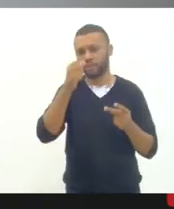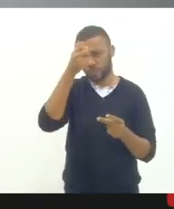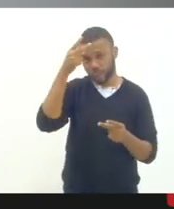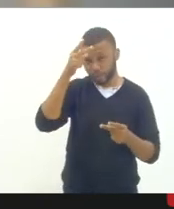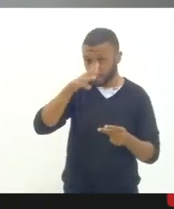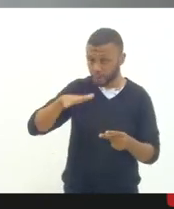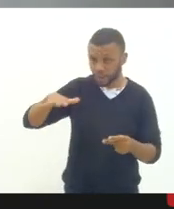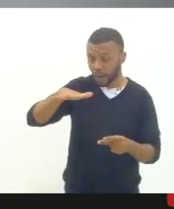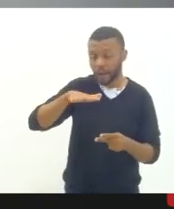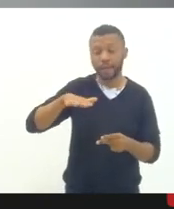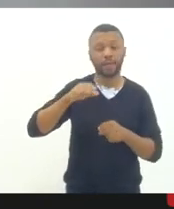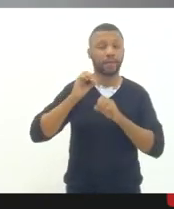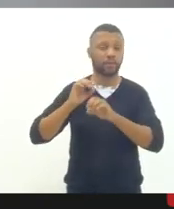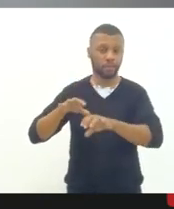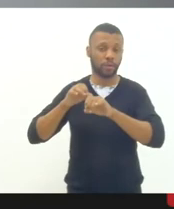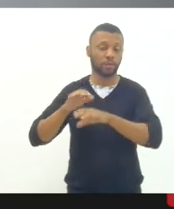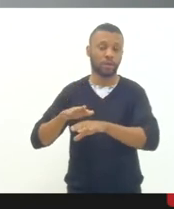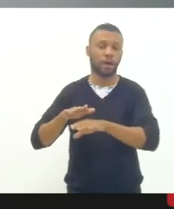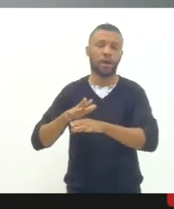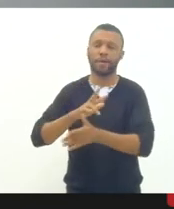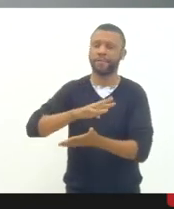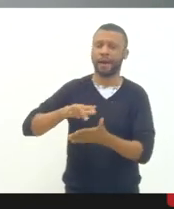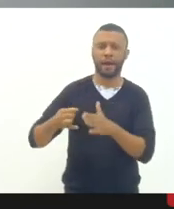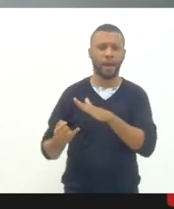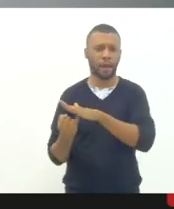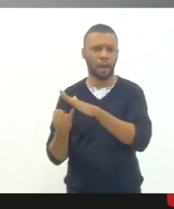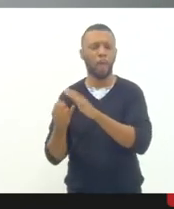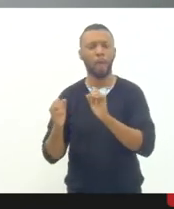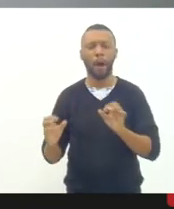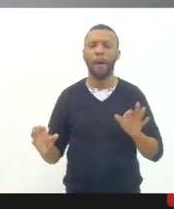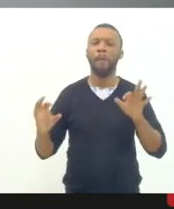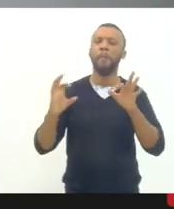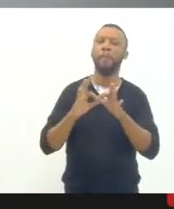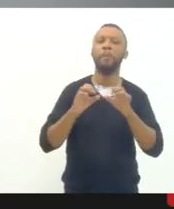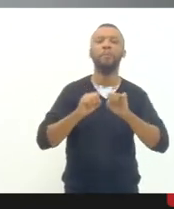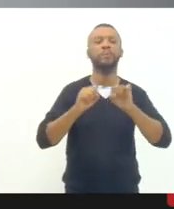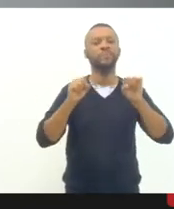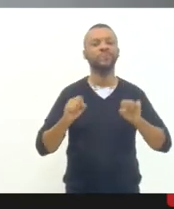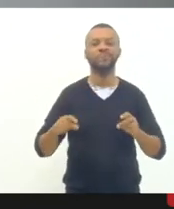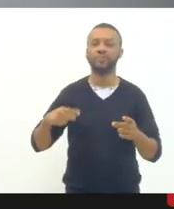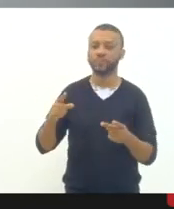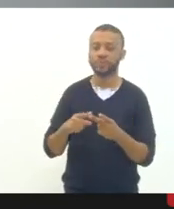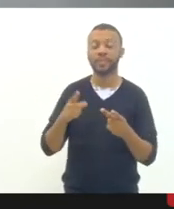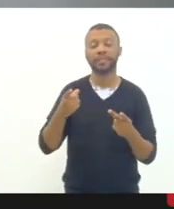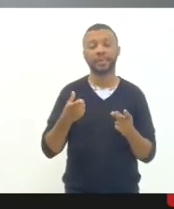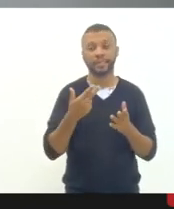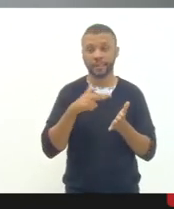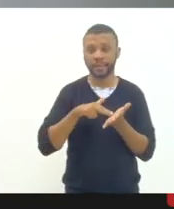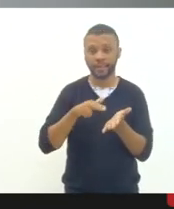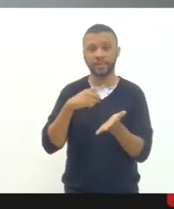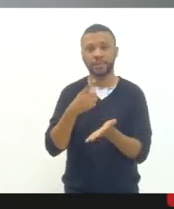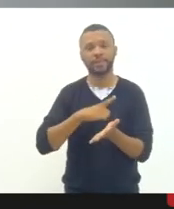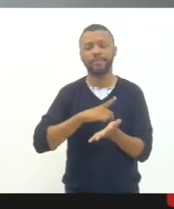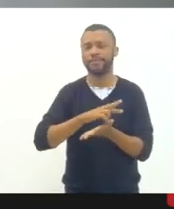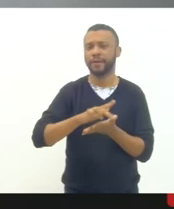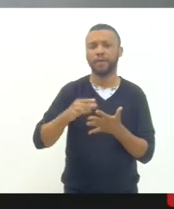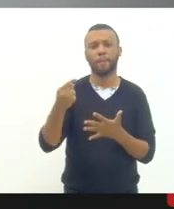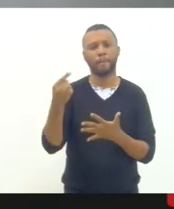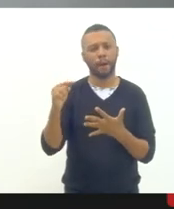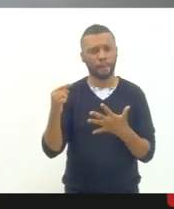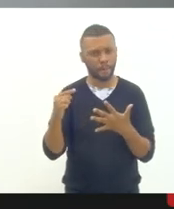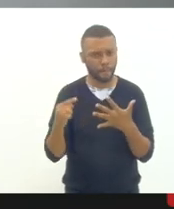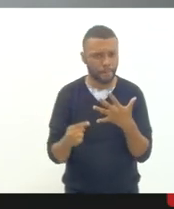educacional possam participar da construção desse sistema e depois nessa carta a gente passa por vários pontos